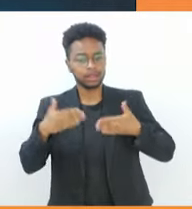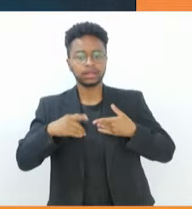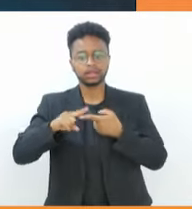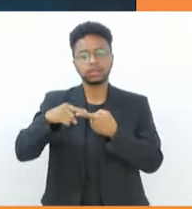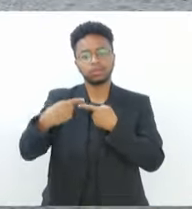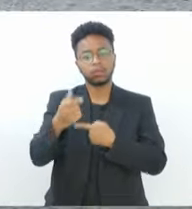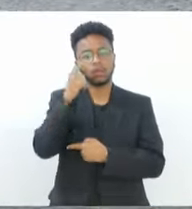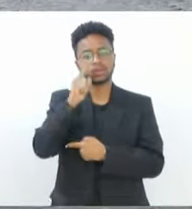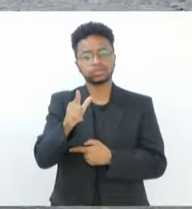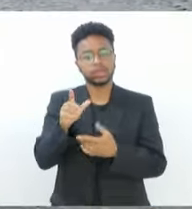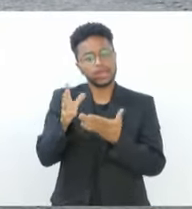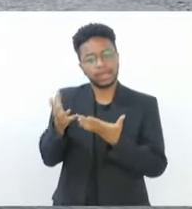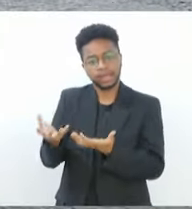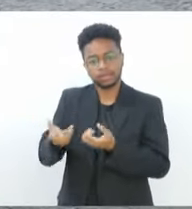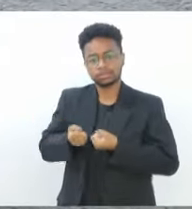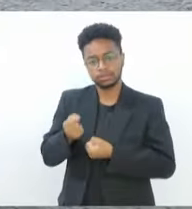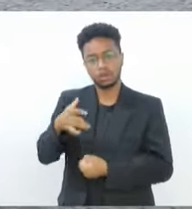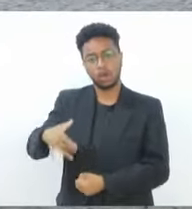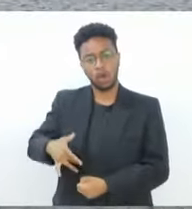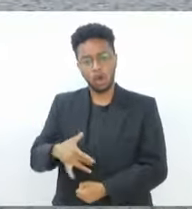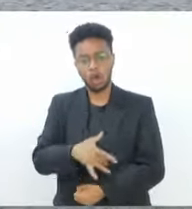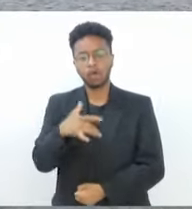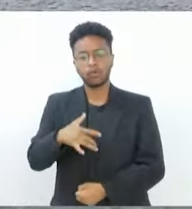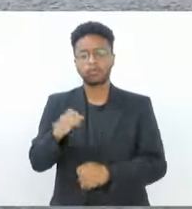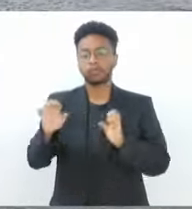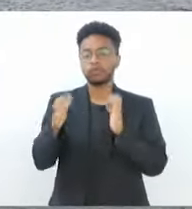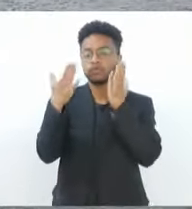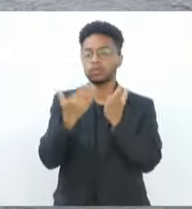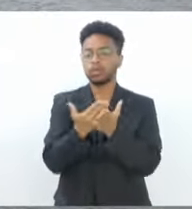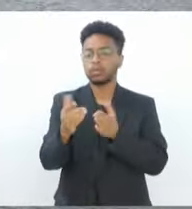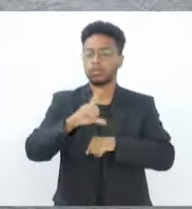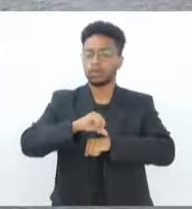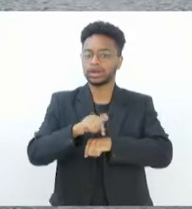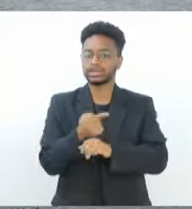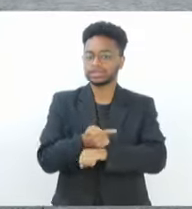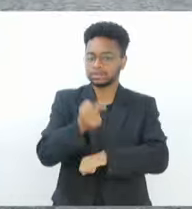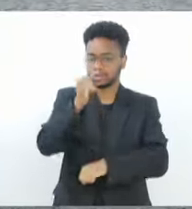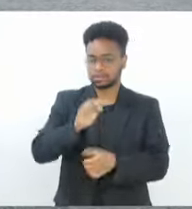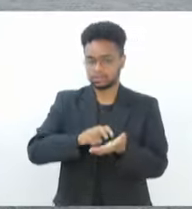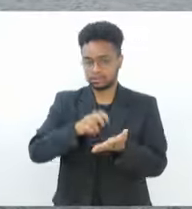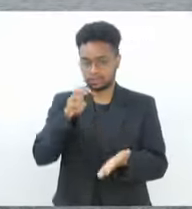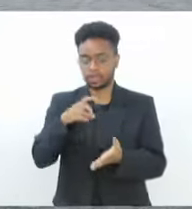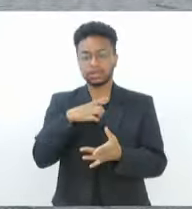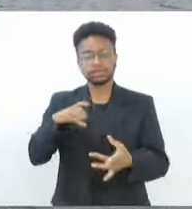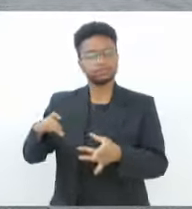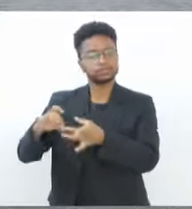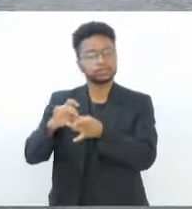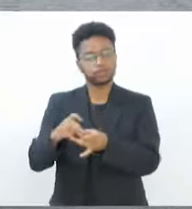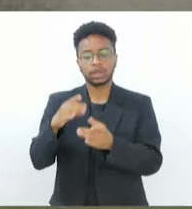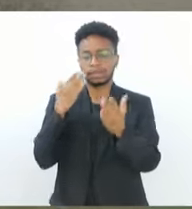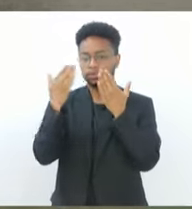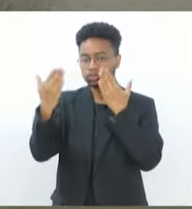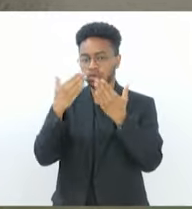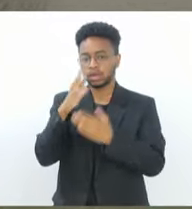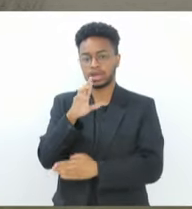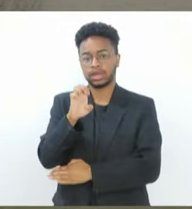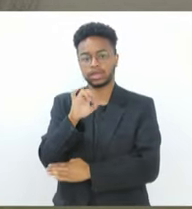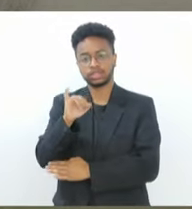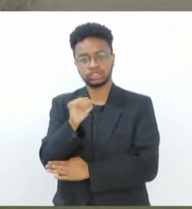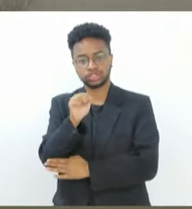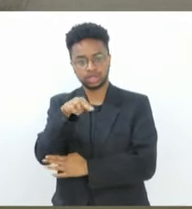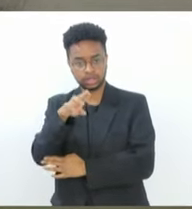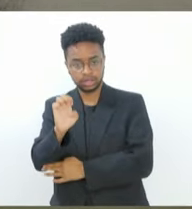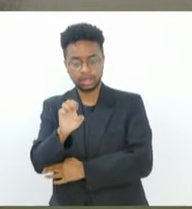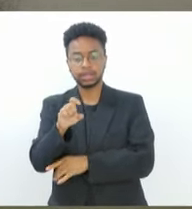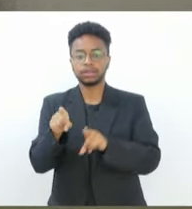transplante. O evento, com início às 7 horas da manhã, é uma iniciativa da psicóloga e remadora Rejane Coelho, com a